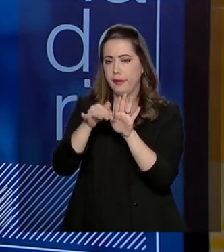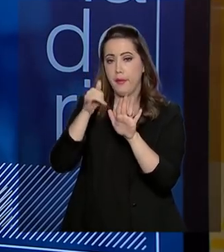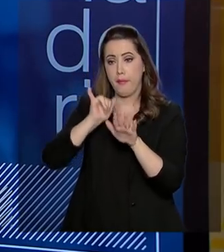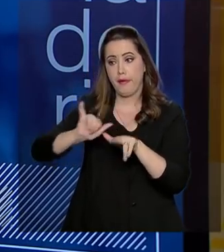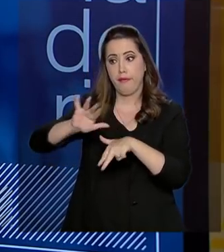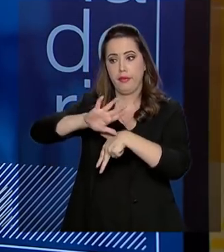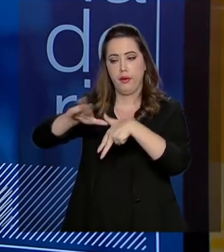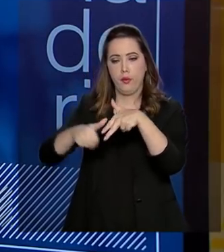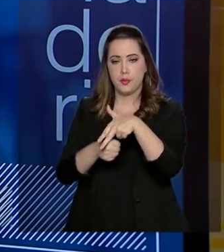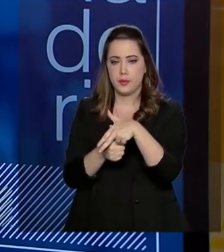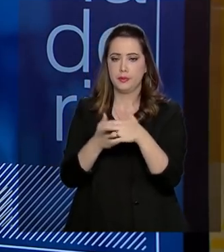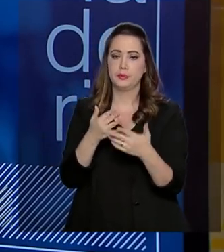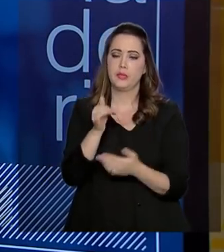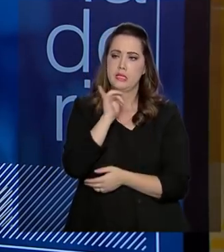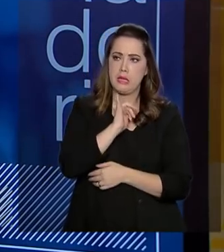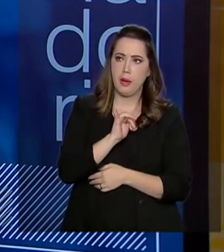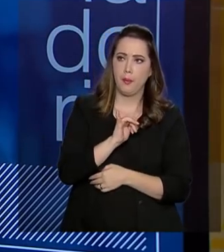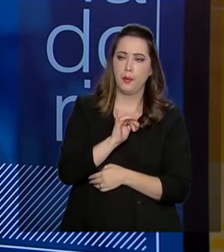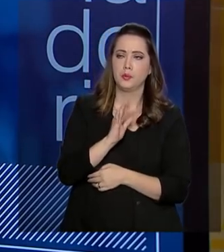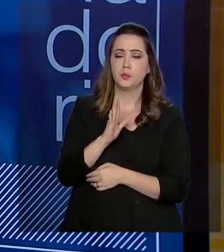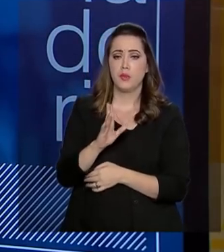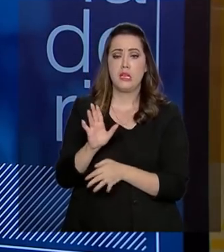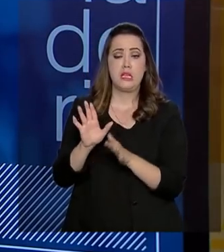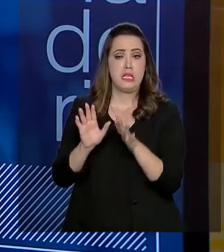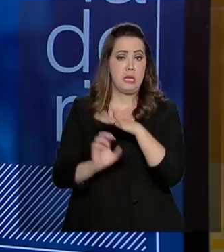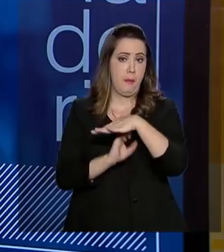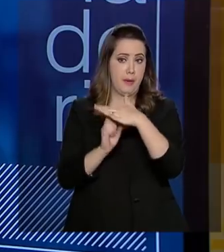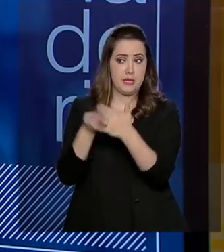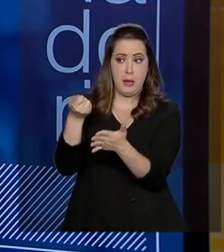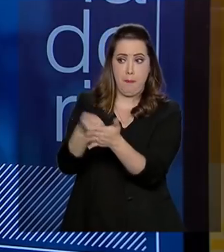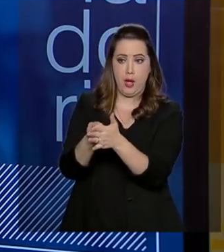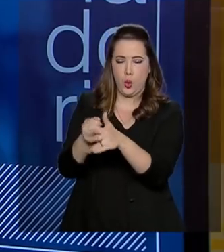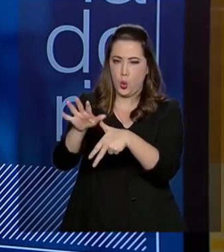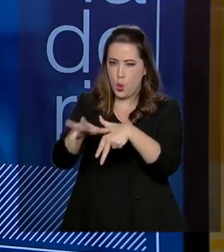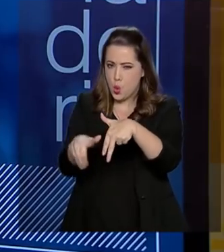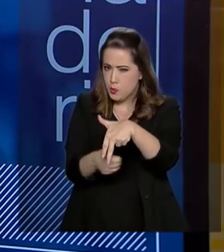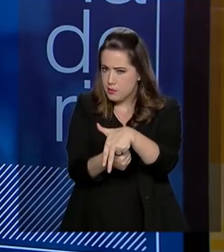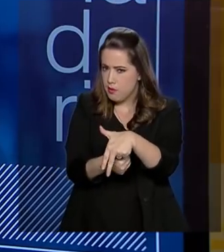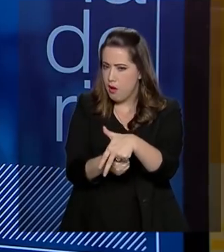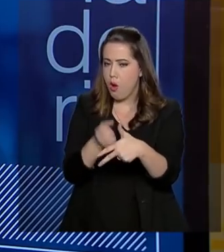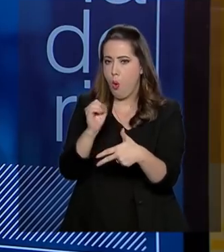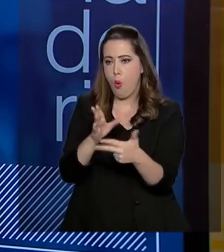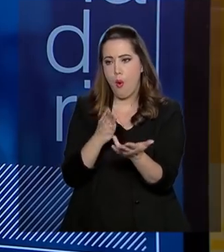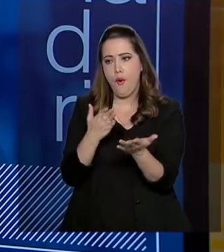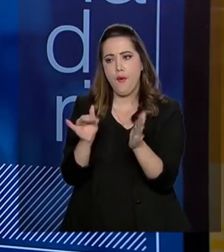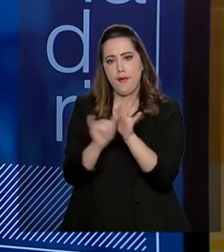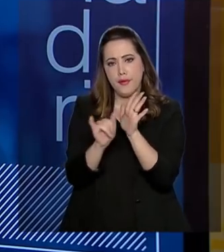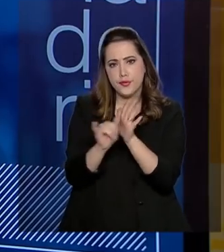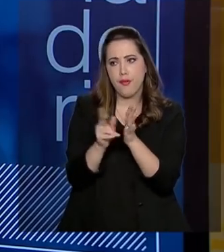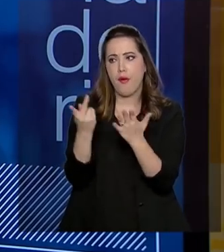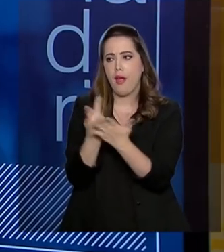Então, empresas que pagaram propina para agentes públicos, ou que fraudaram licitações, ou que